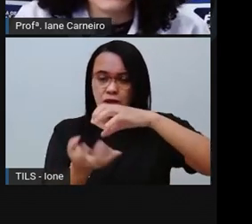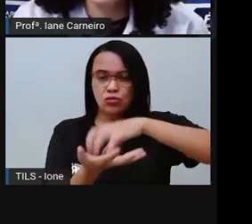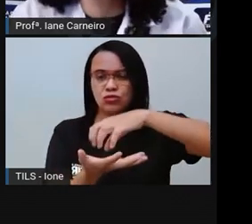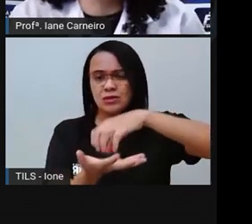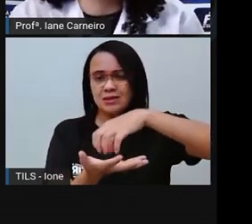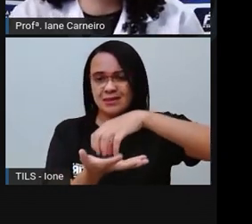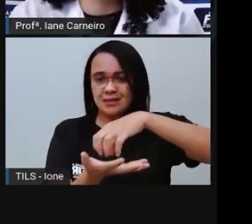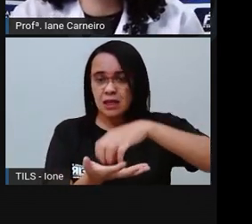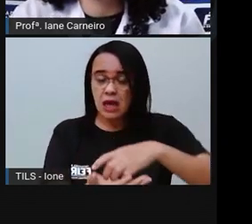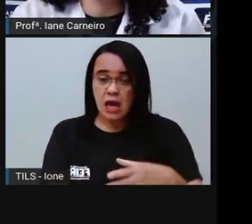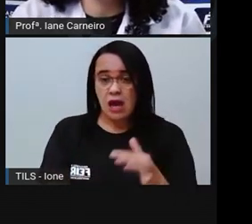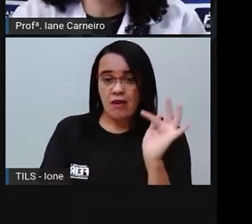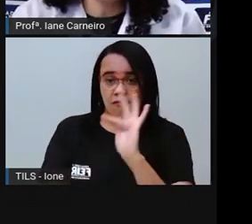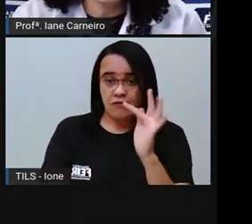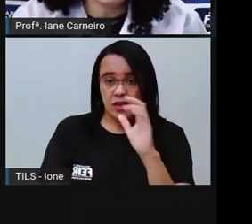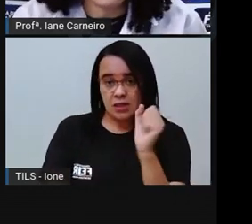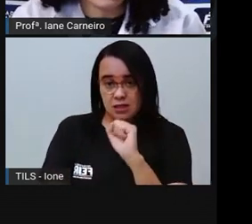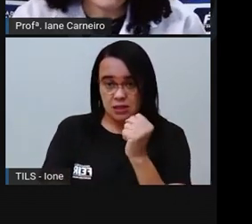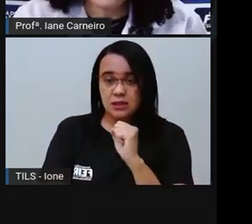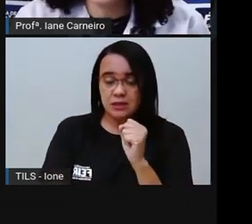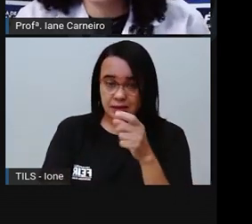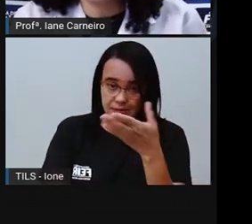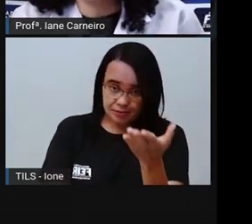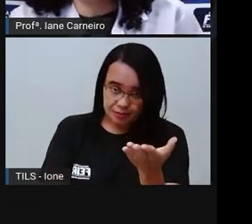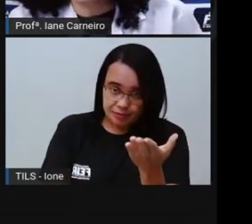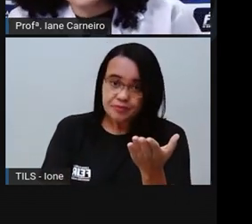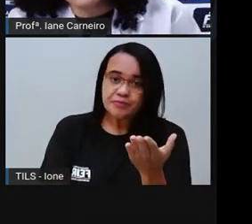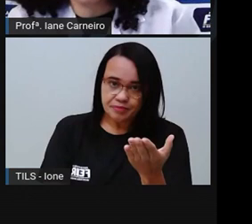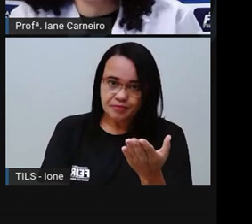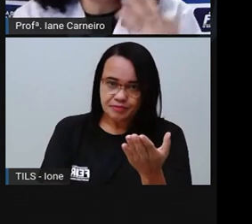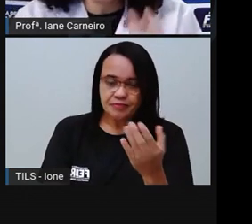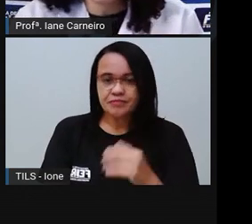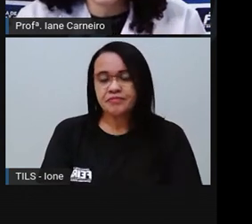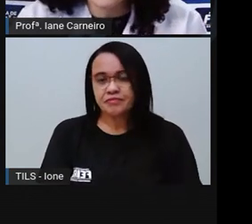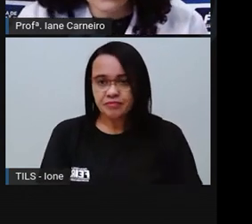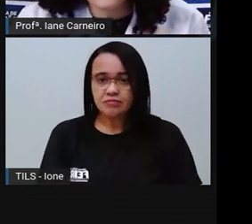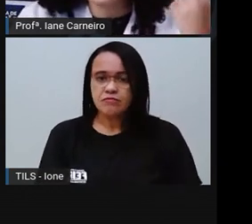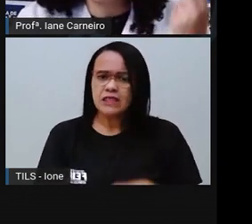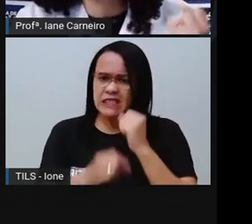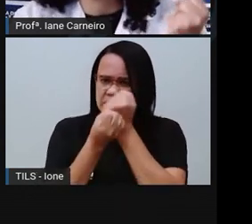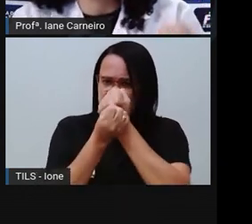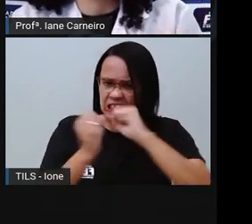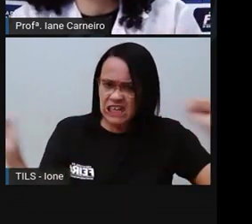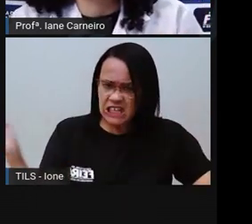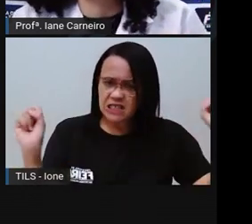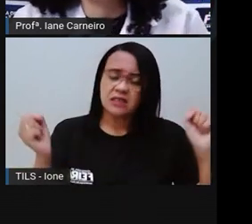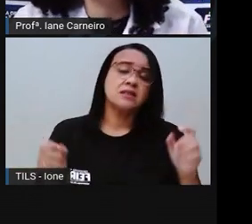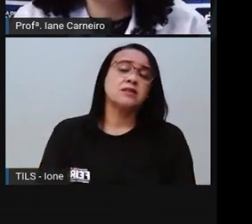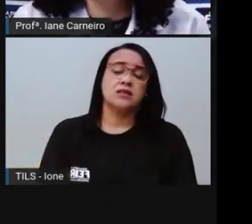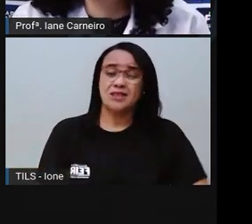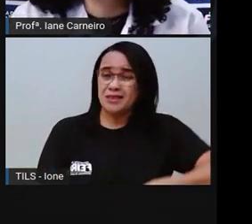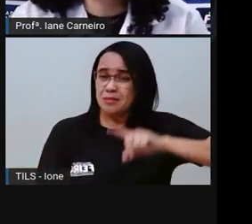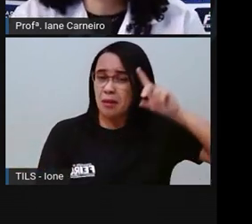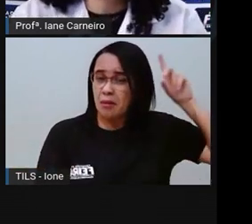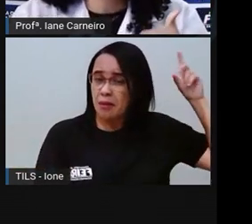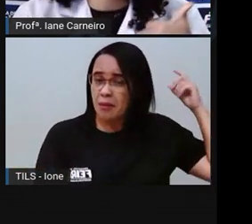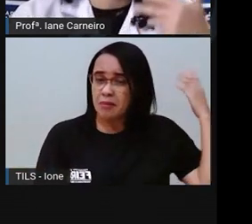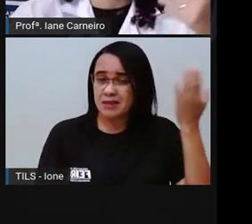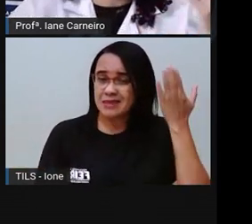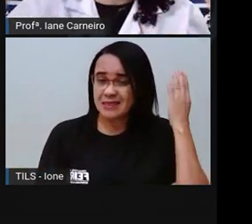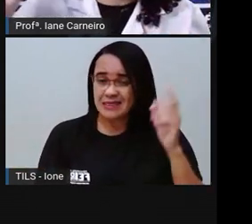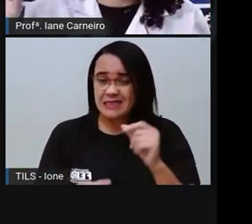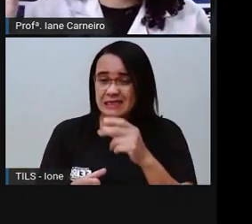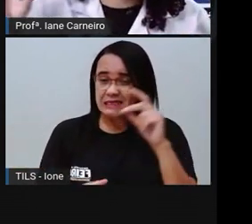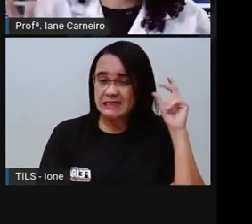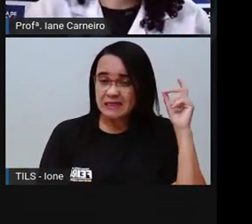Santana, né? Então, aqui o nome é igreja, né? Uma igreja bem grande, bem tradicional, bem antiga aqui da nossa cidade. Então, nesse